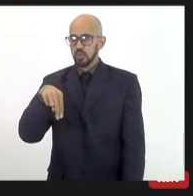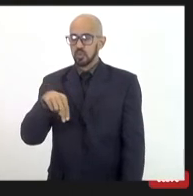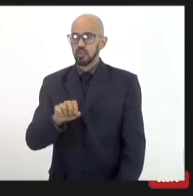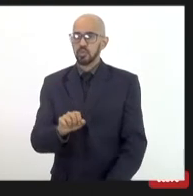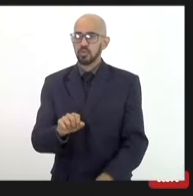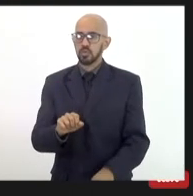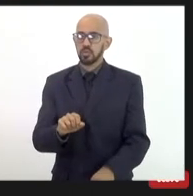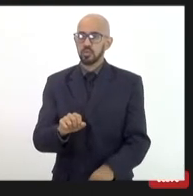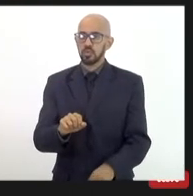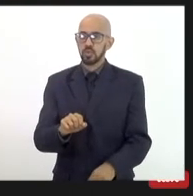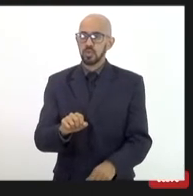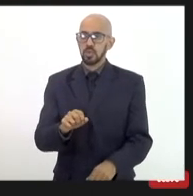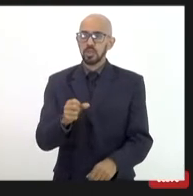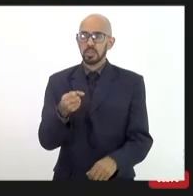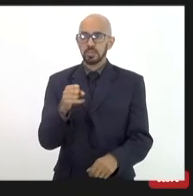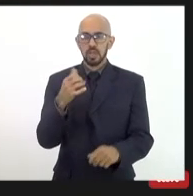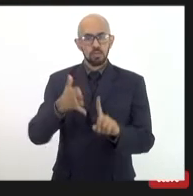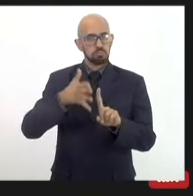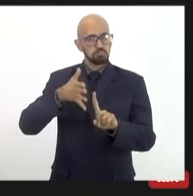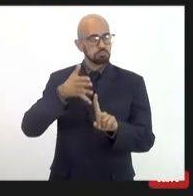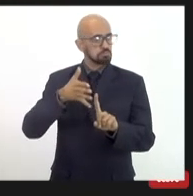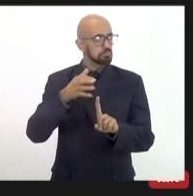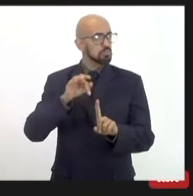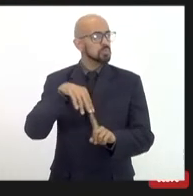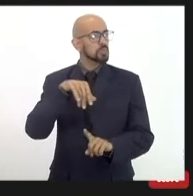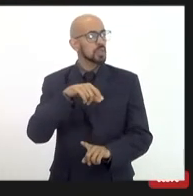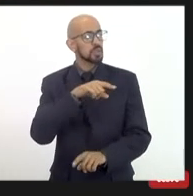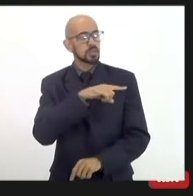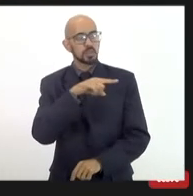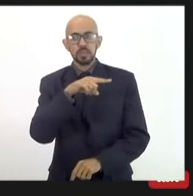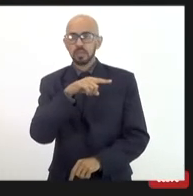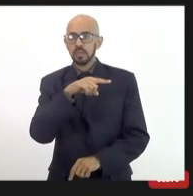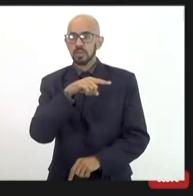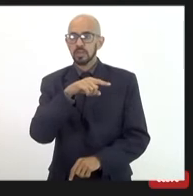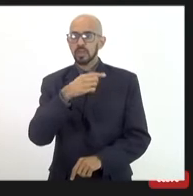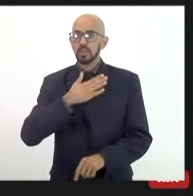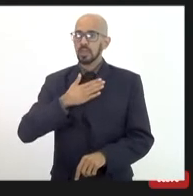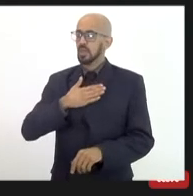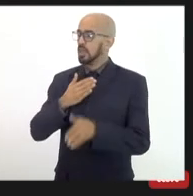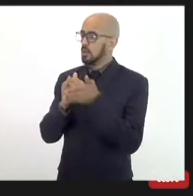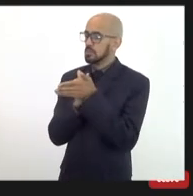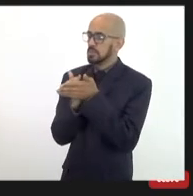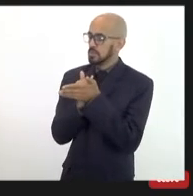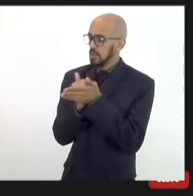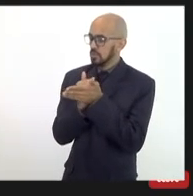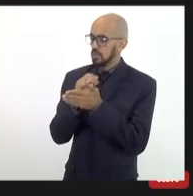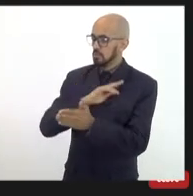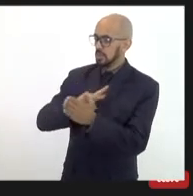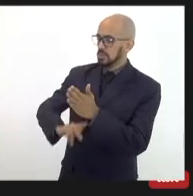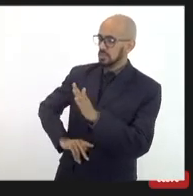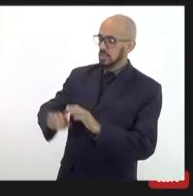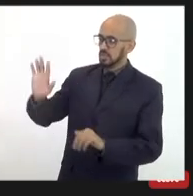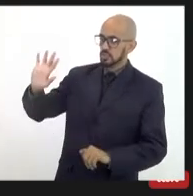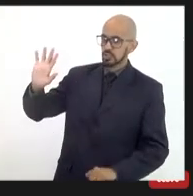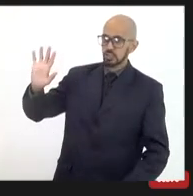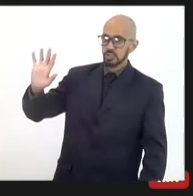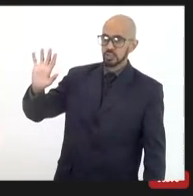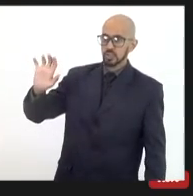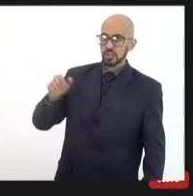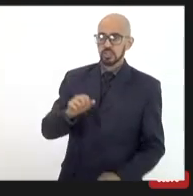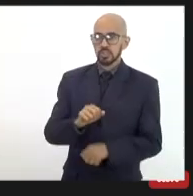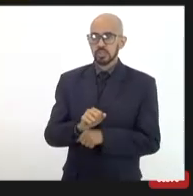Quem queira usar da palavra, por favor? Eu me inscrevi, presidente, mas não sei se tem alguém inscrito na frente.